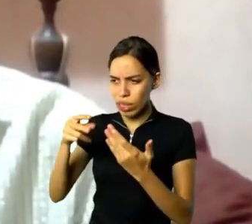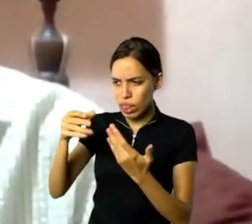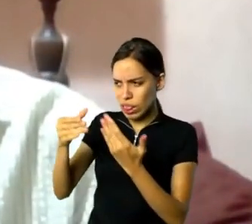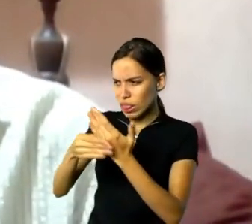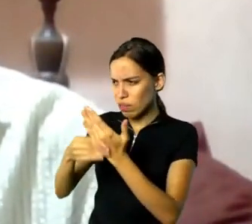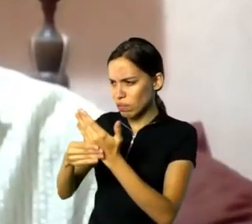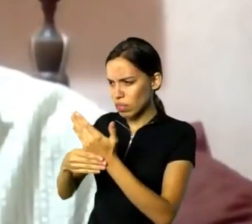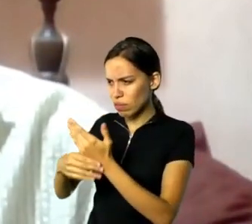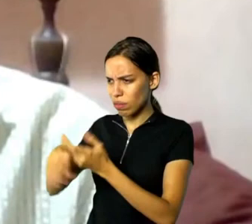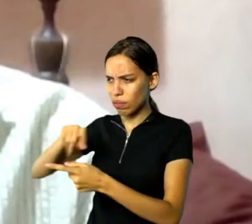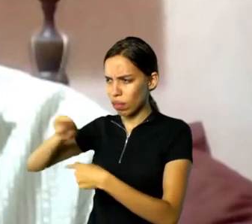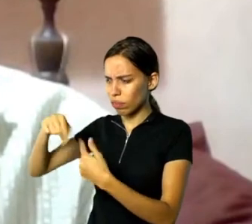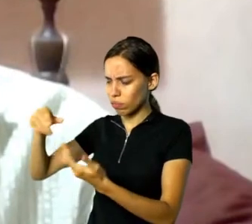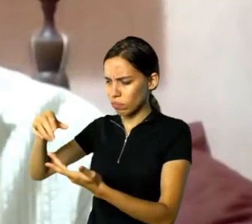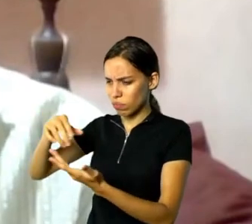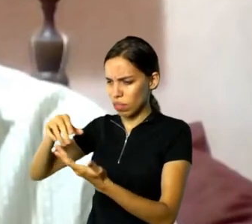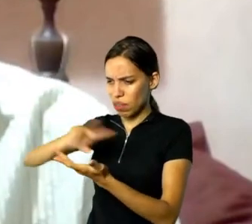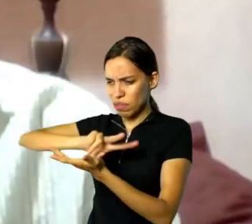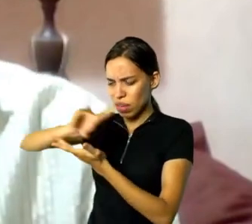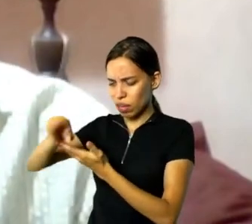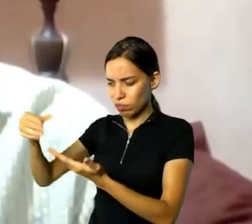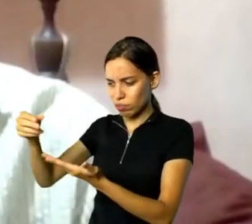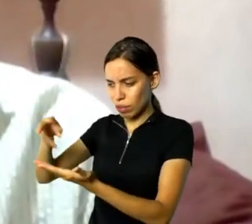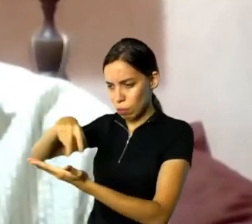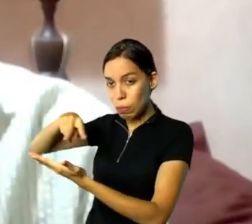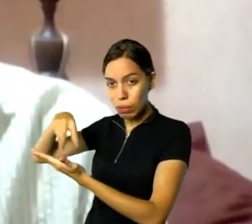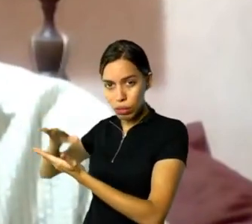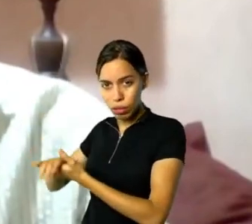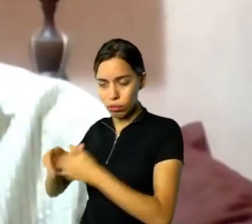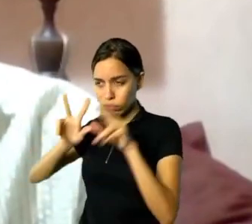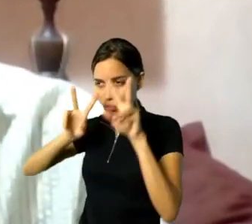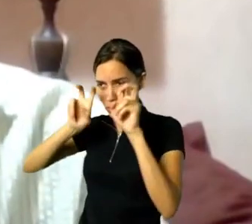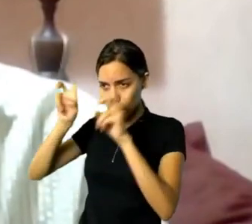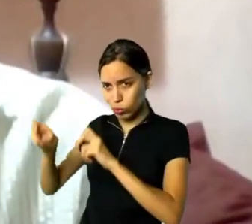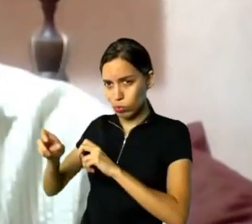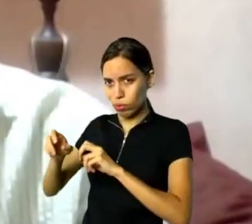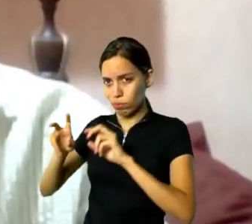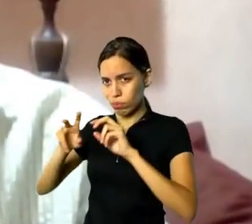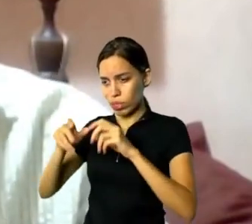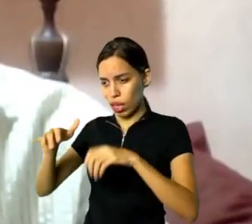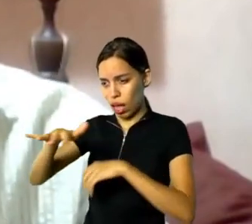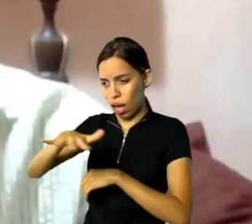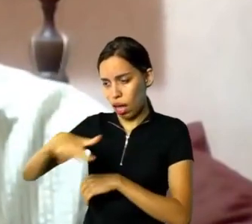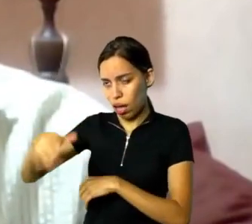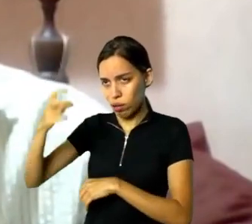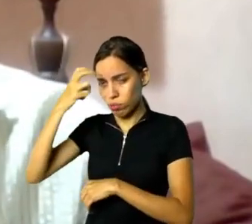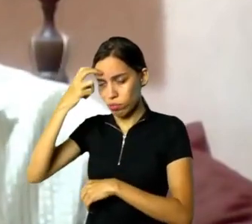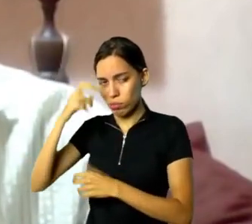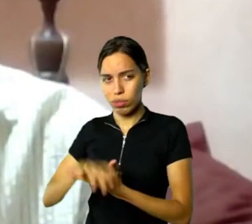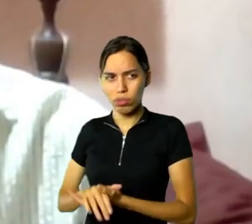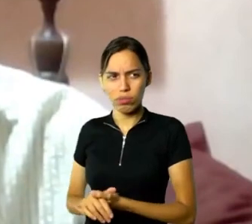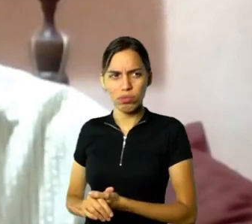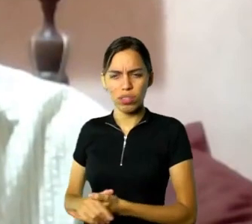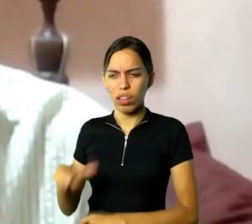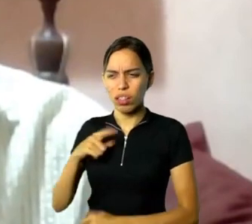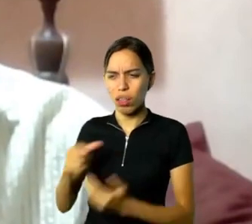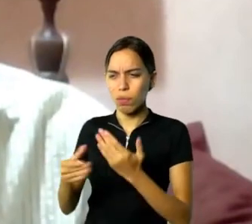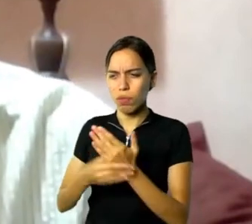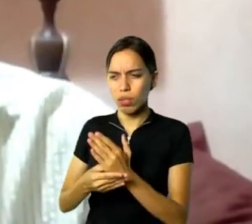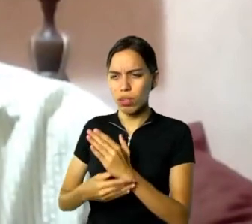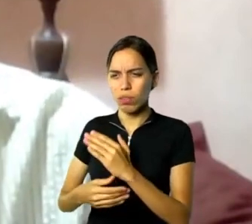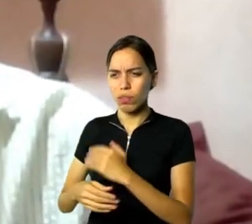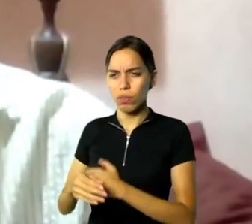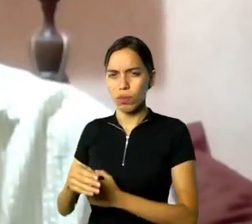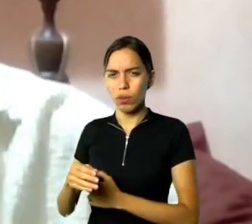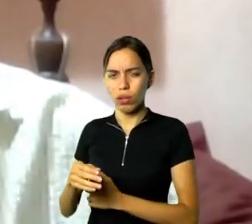últimos, assim, que eu não li todos. mas, inclusive, o primeiro do Vander Piroli é maravilhoso, o Lagoinha, o que é o mais gostoso de todos.